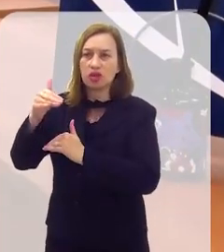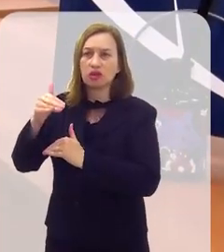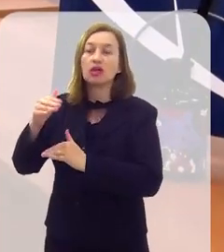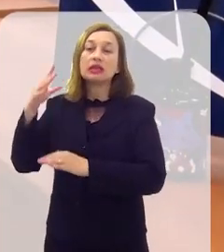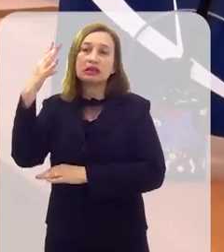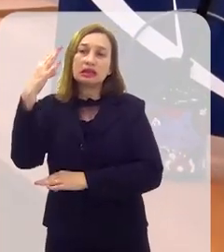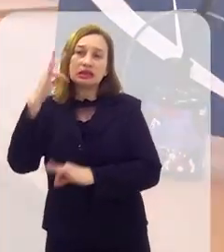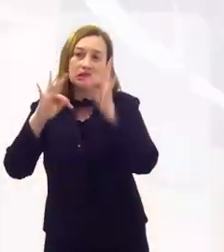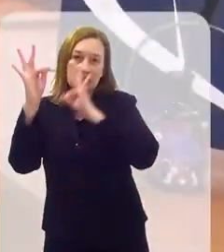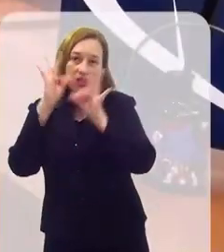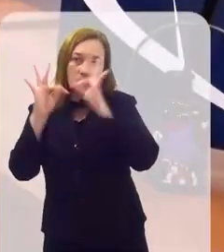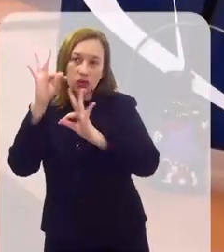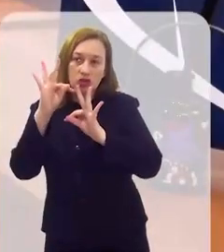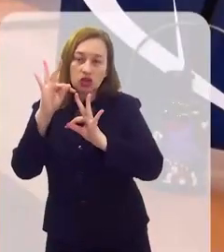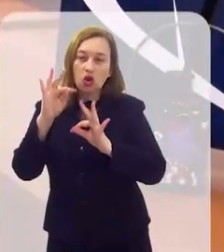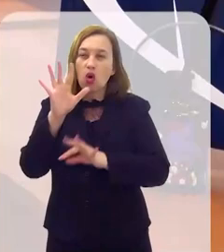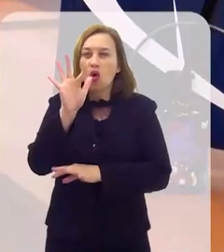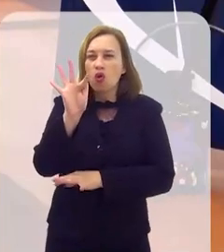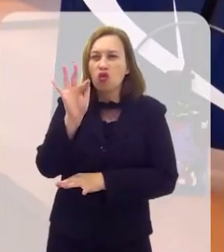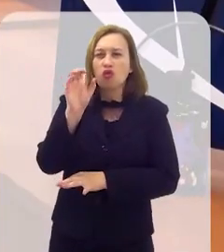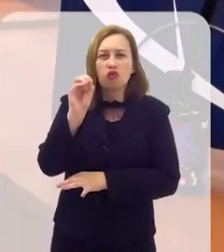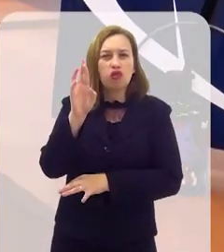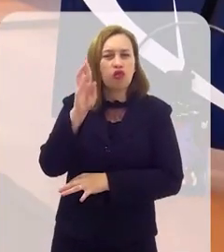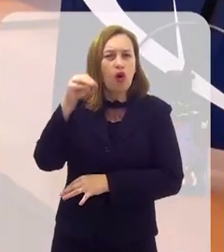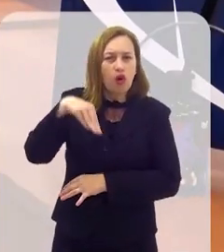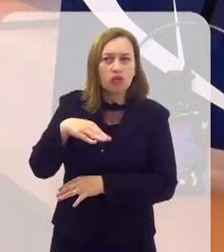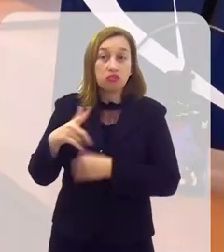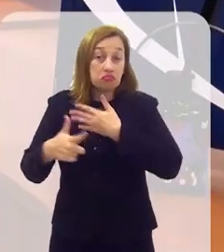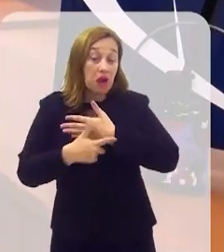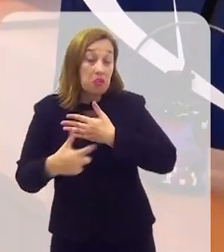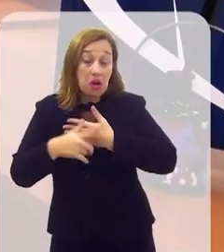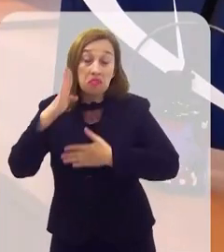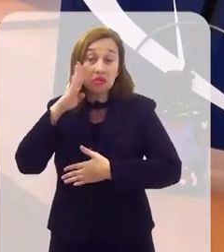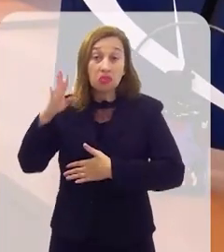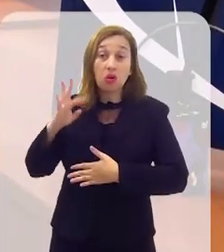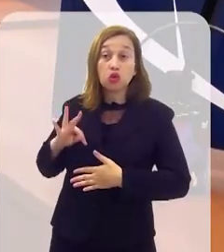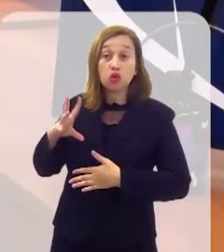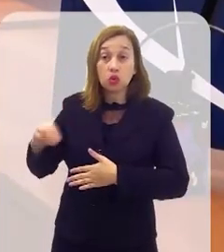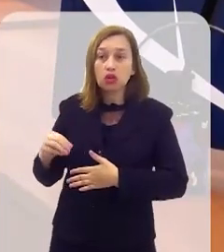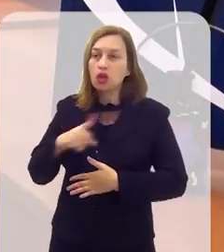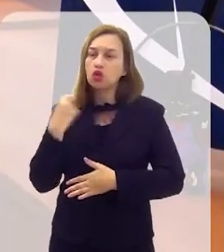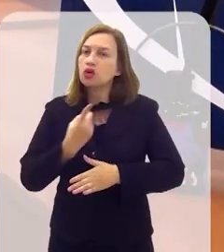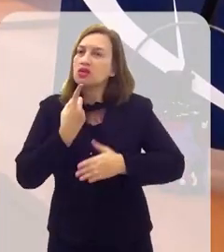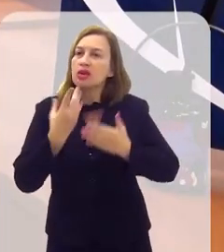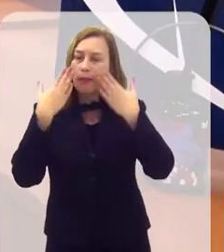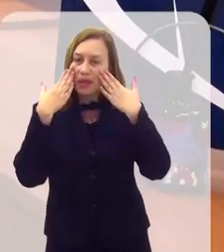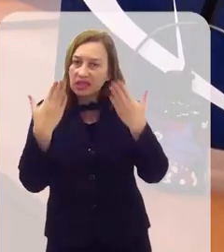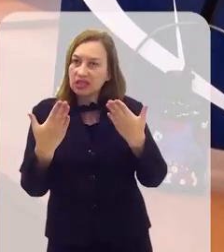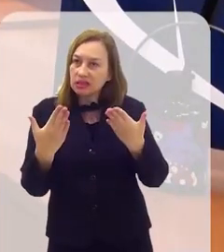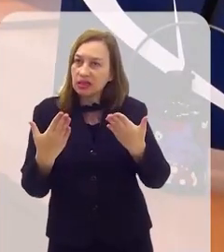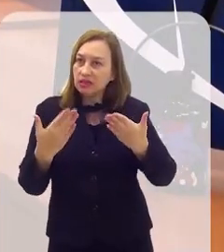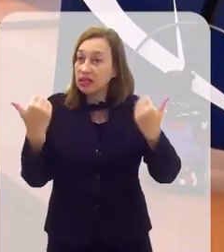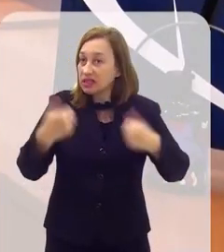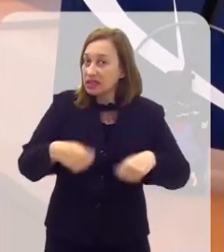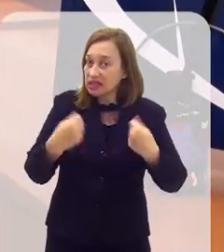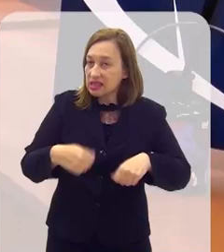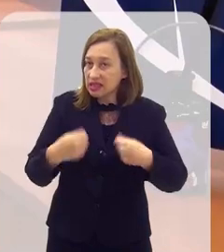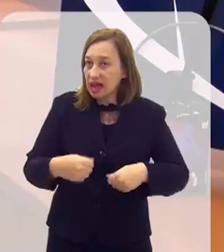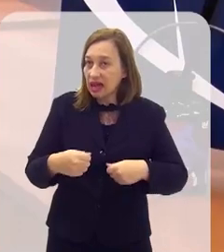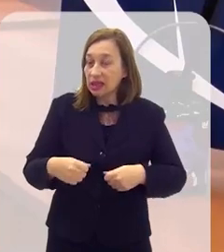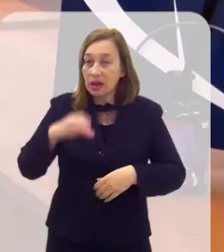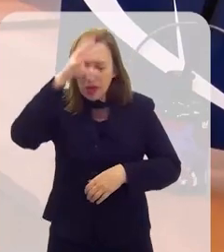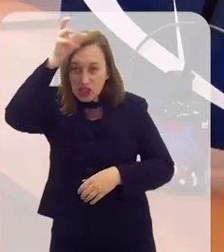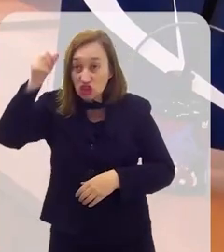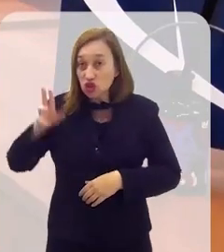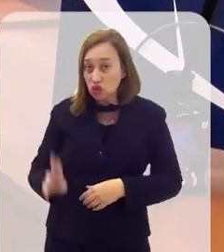ao desenvolvimento de tecnologias. O Fórum teve um importante papel nisso tudo, porque nós apresentamos essa demanda para a